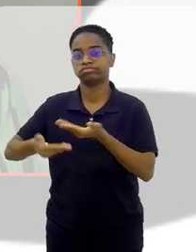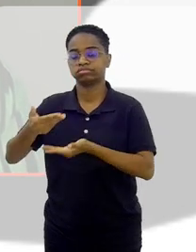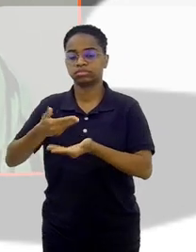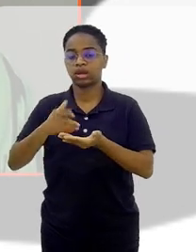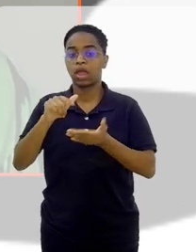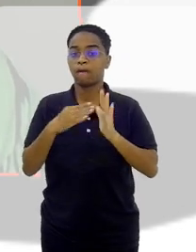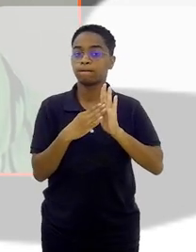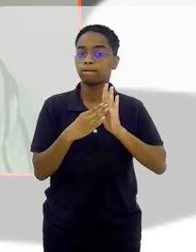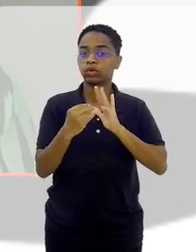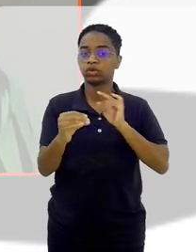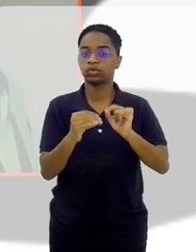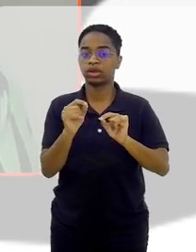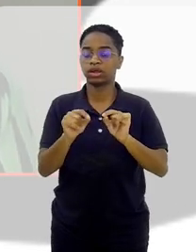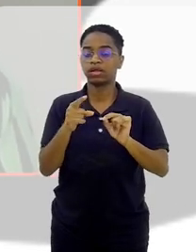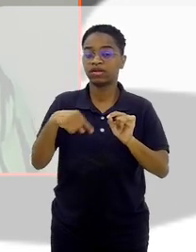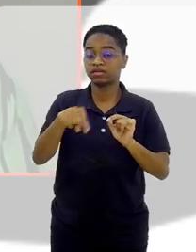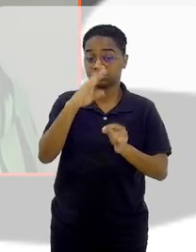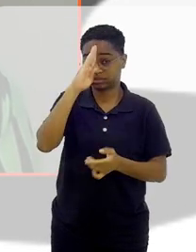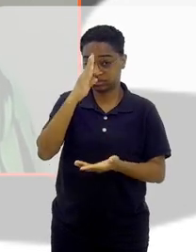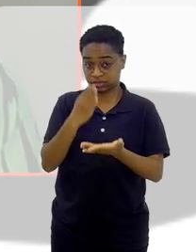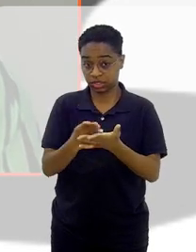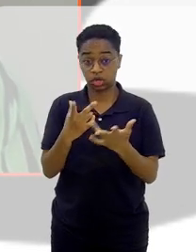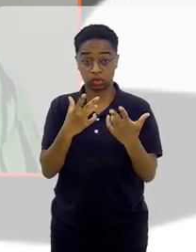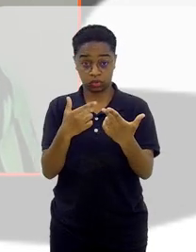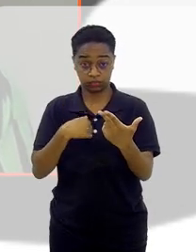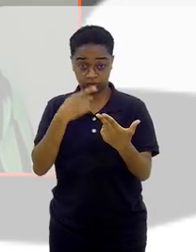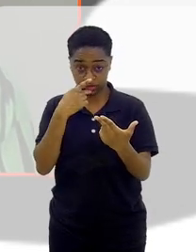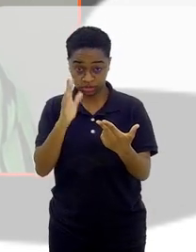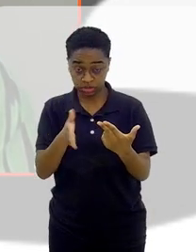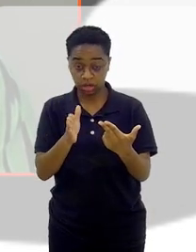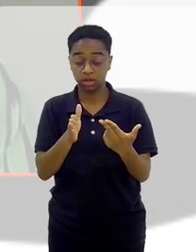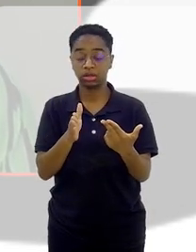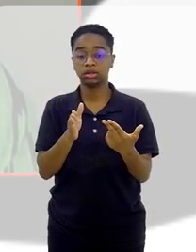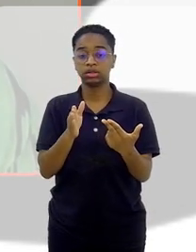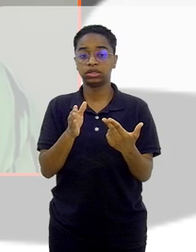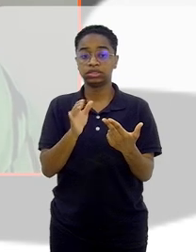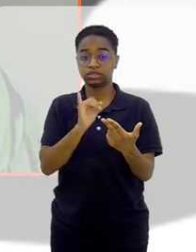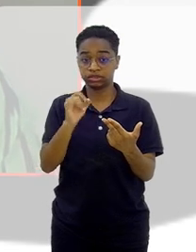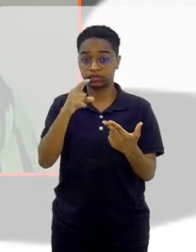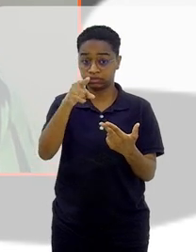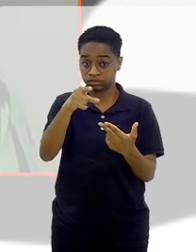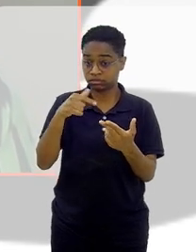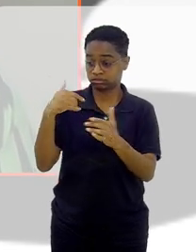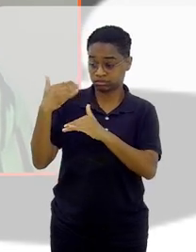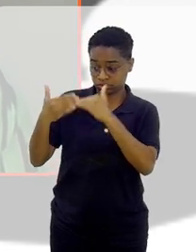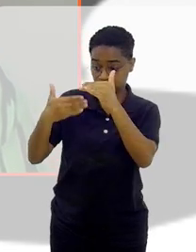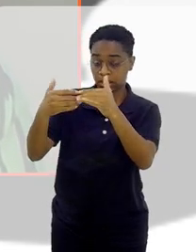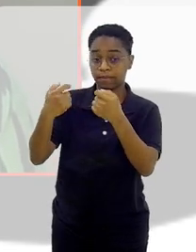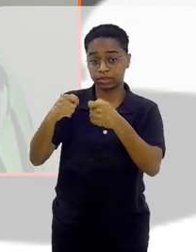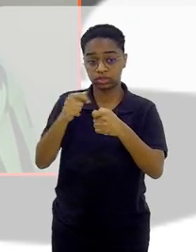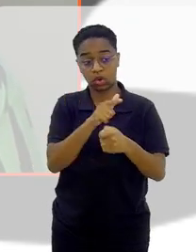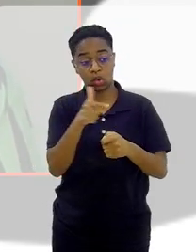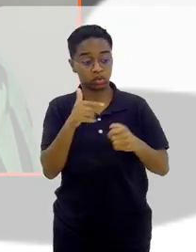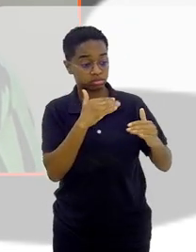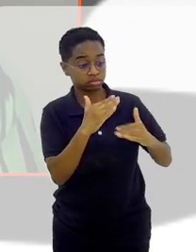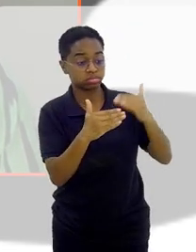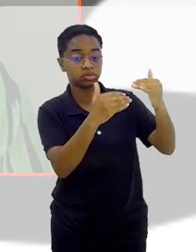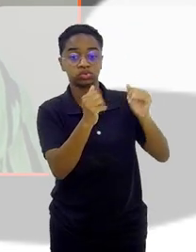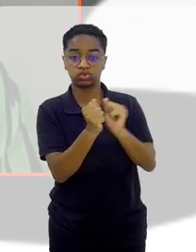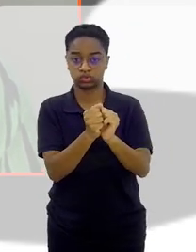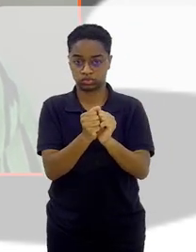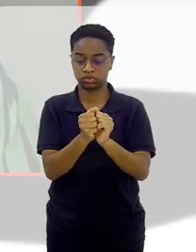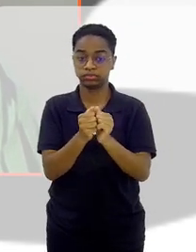É o modelo de você acreditar, como eu disse, se você vai, outros vão juntos. Então,